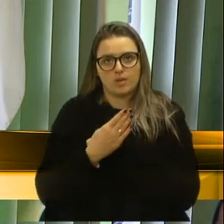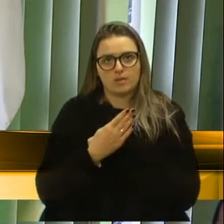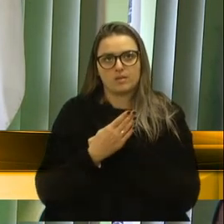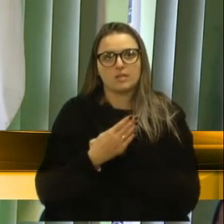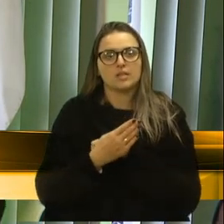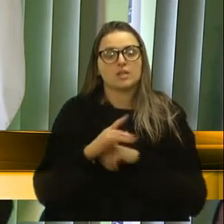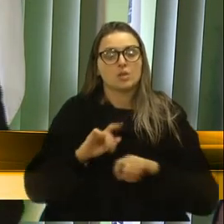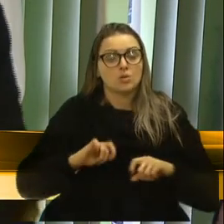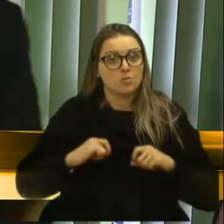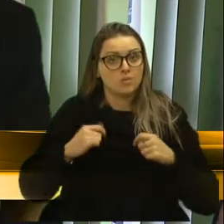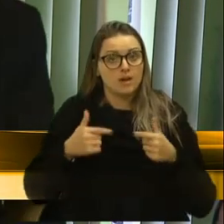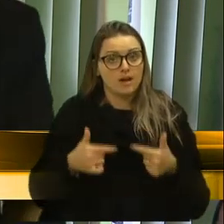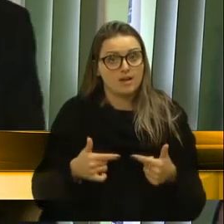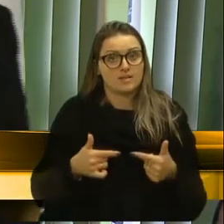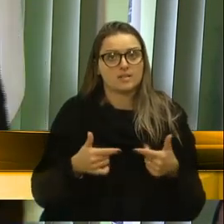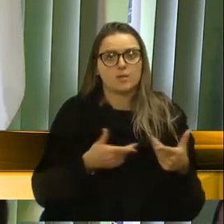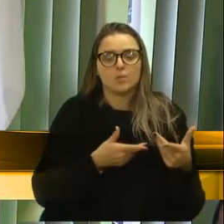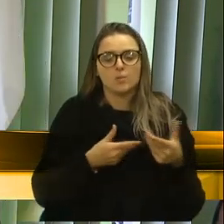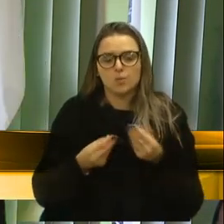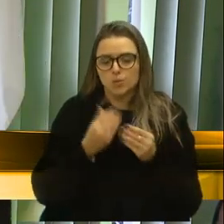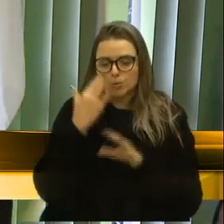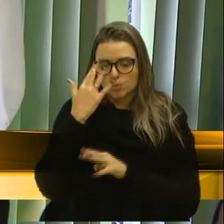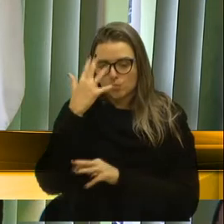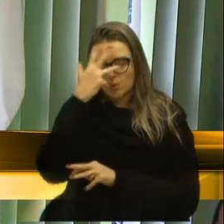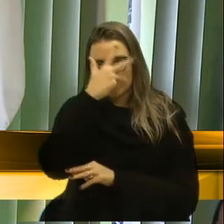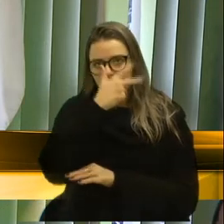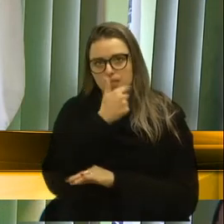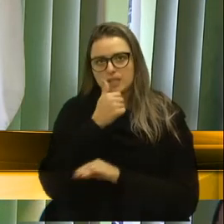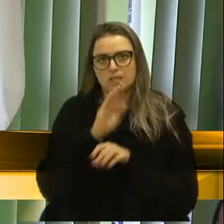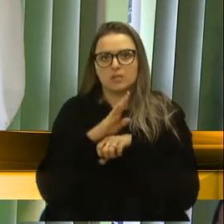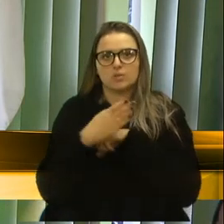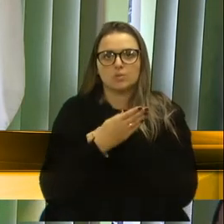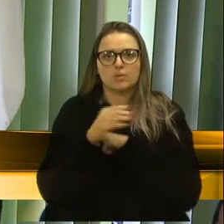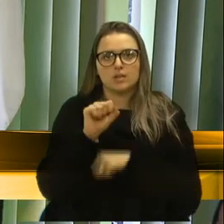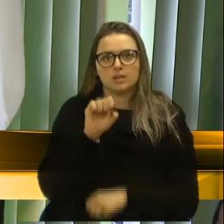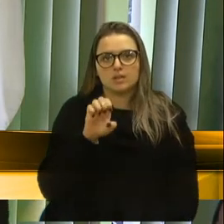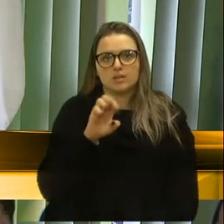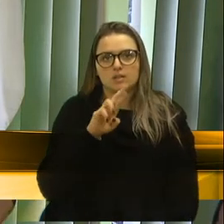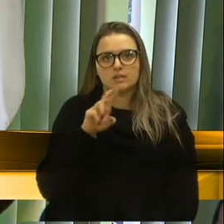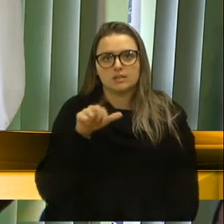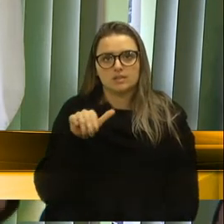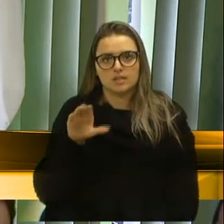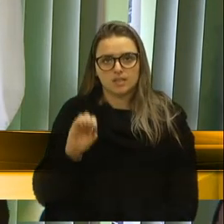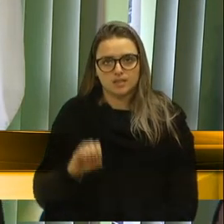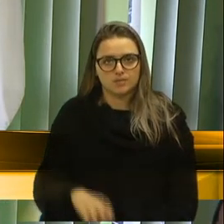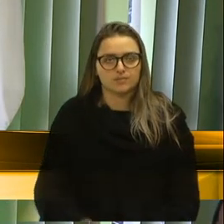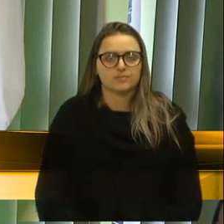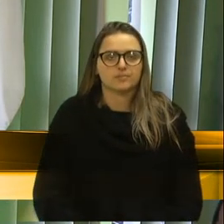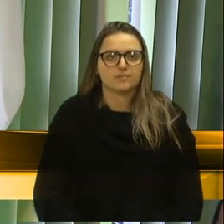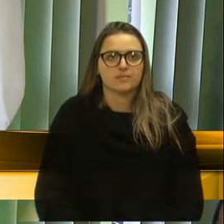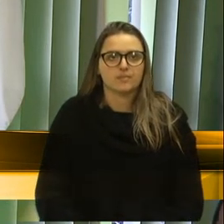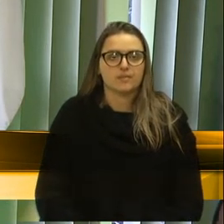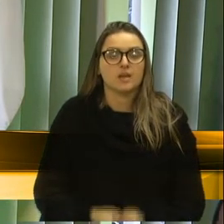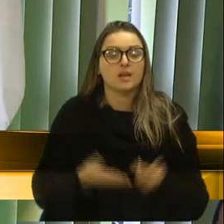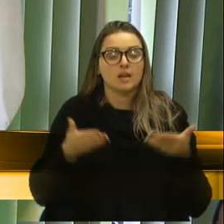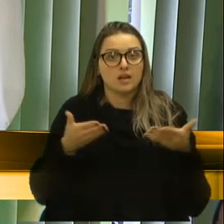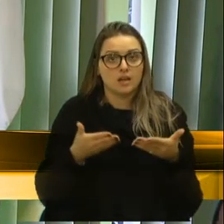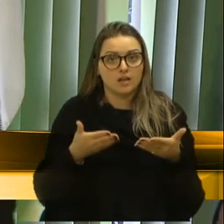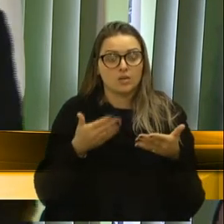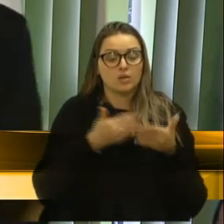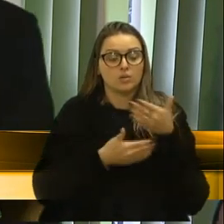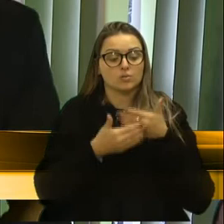uma ação muito linda aí no bairro Serrano. Então, agora eu venho através dessas,